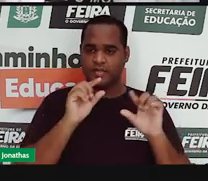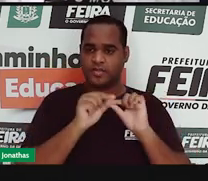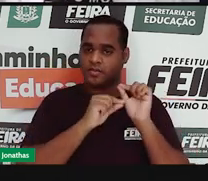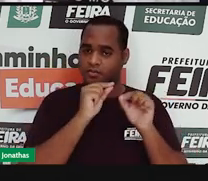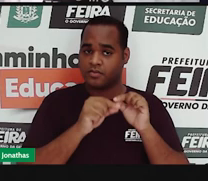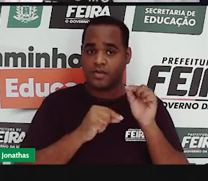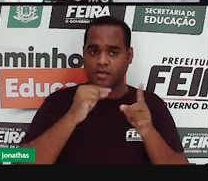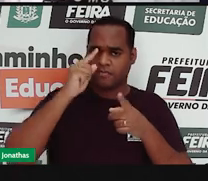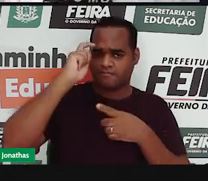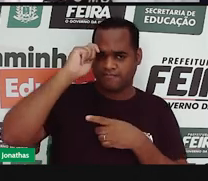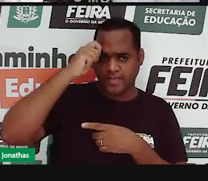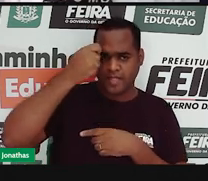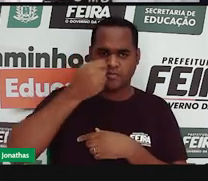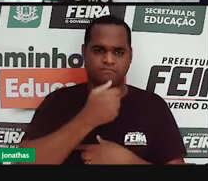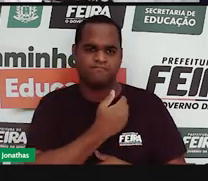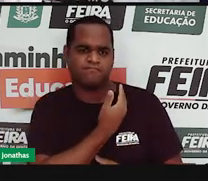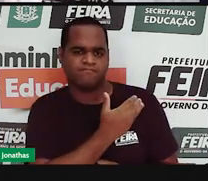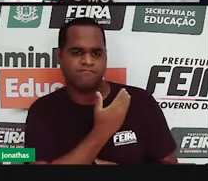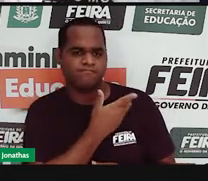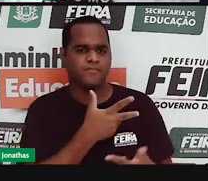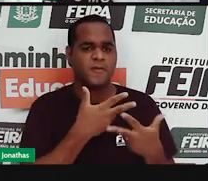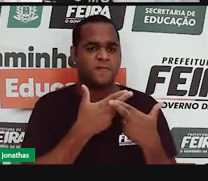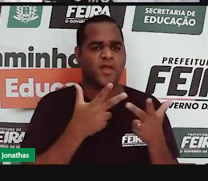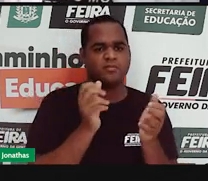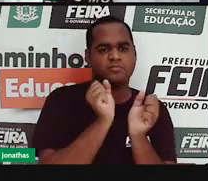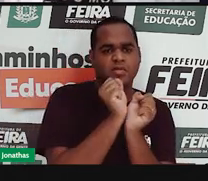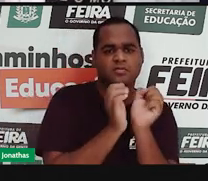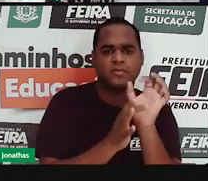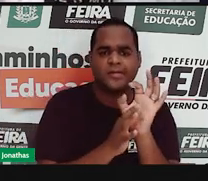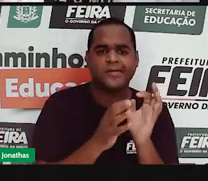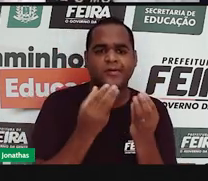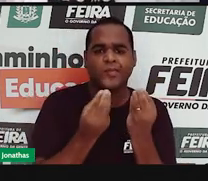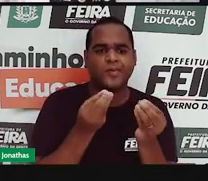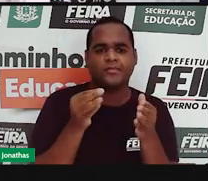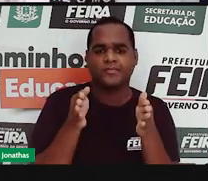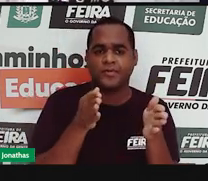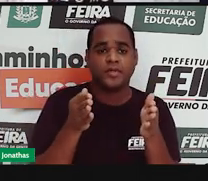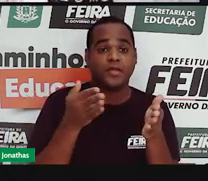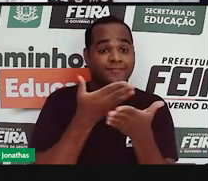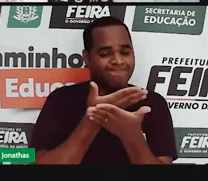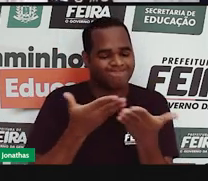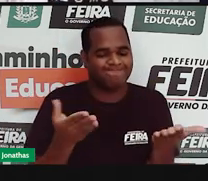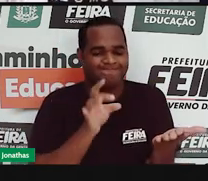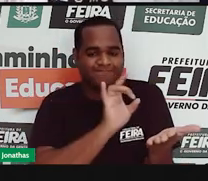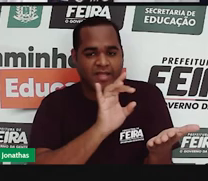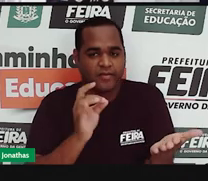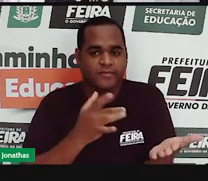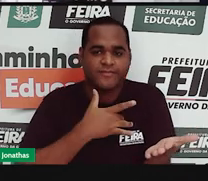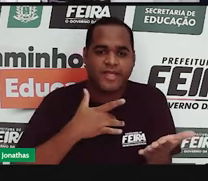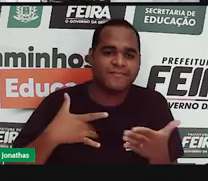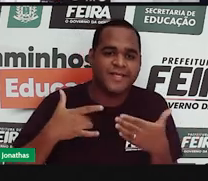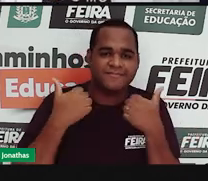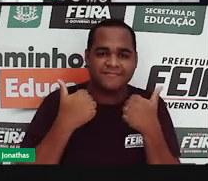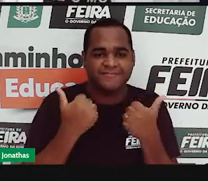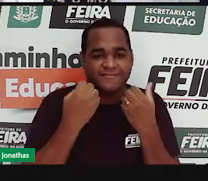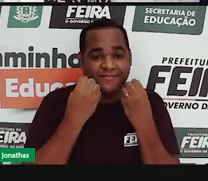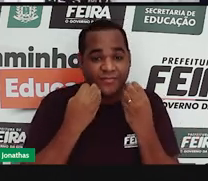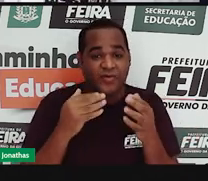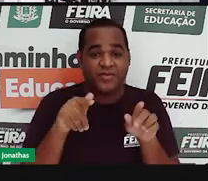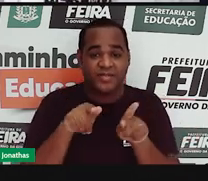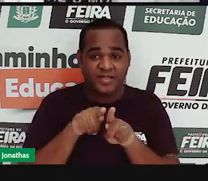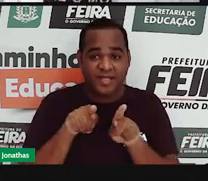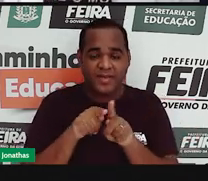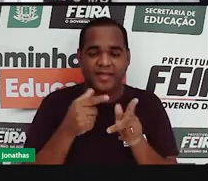que aconteciam naquele período. Eu desejo que vocês fiquem bem, desejo que vocês tenham saúde, desejo que vocês